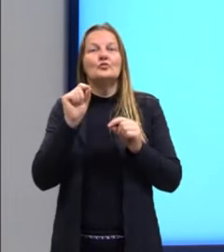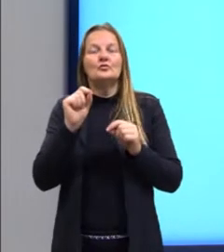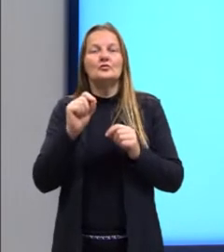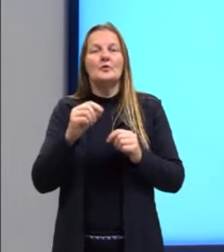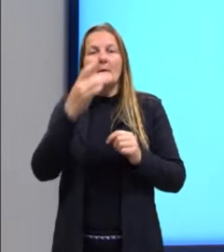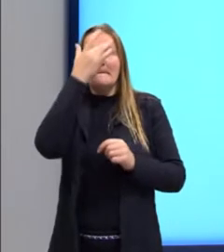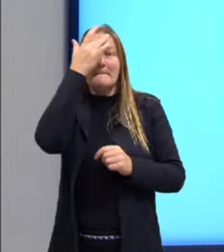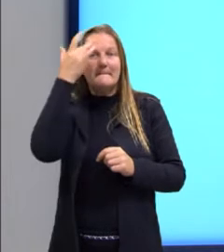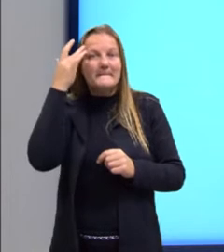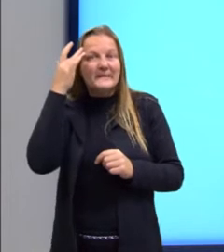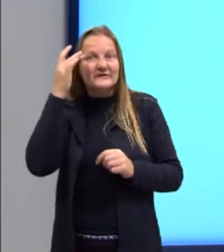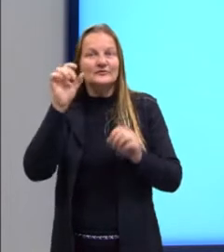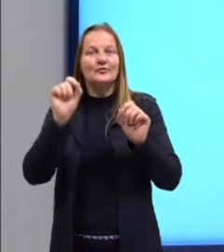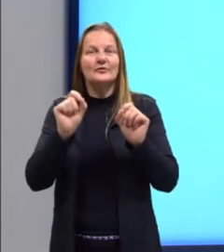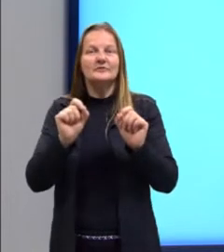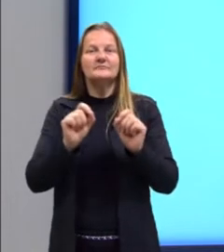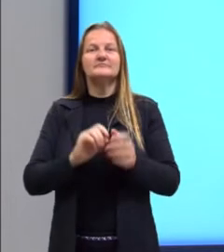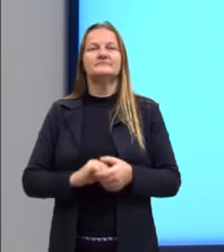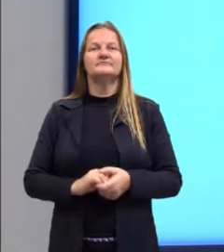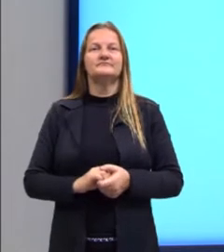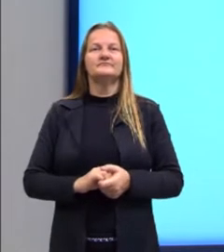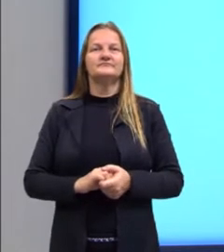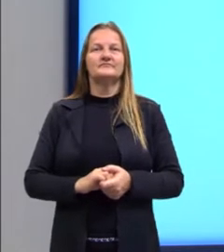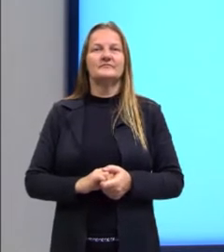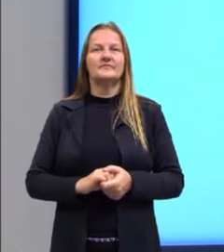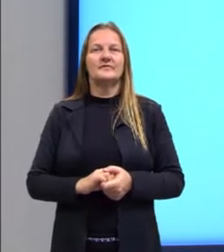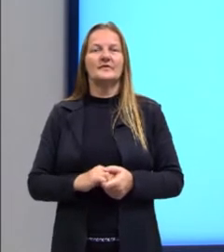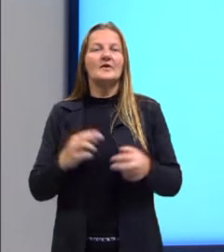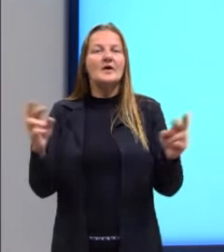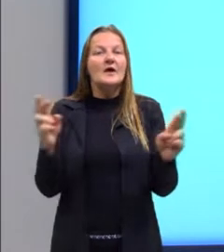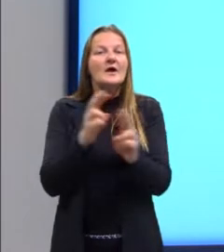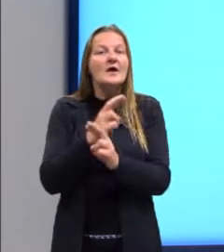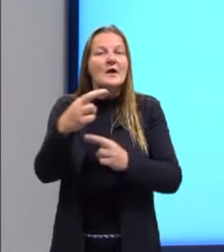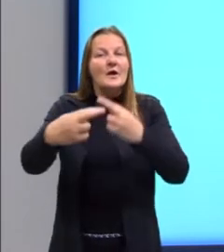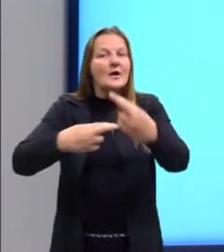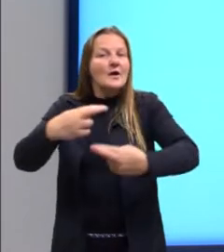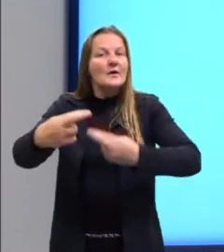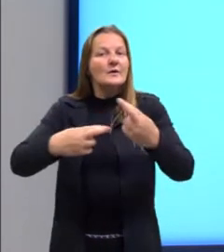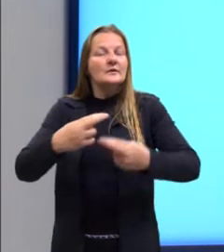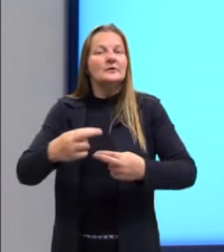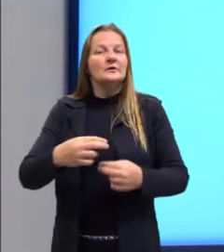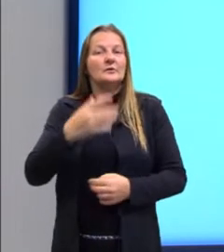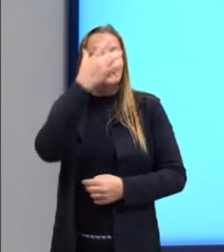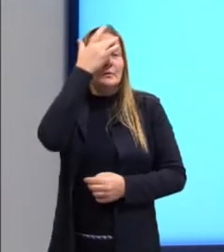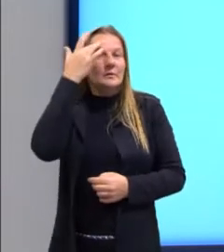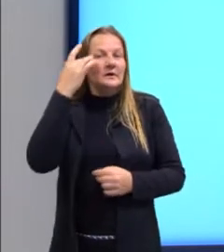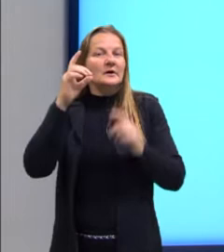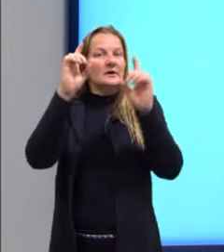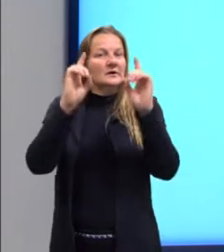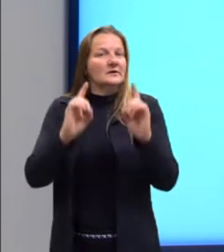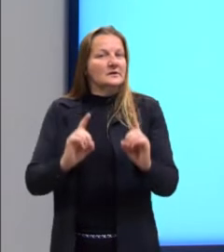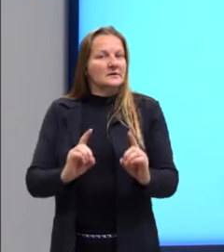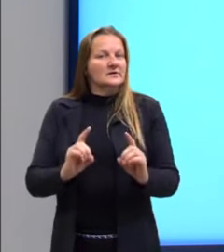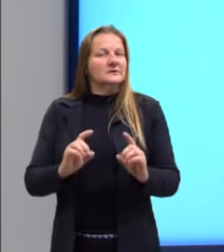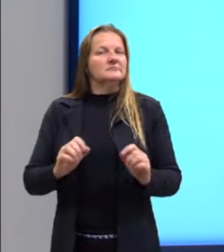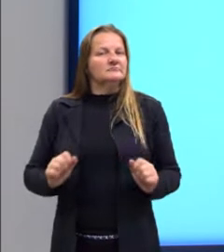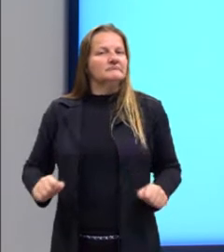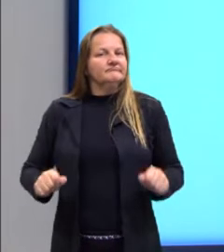pessoas ou está relacionado a pessoas que possuem alguma